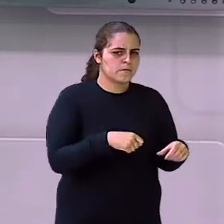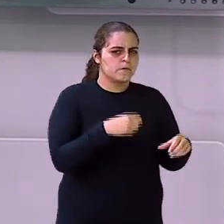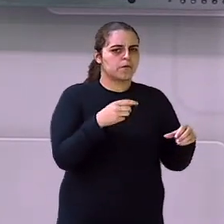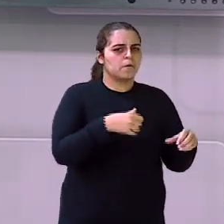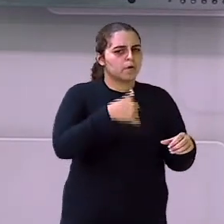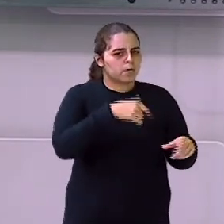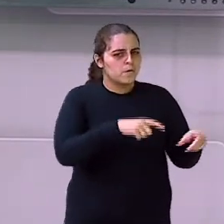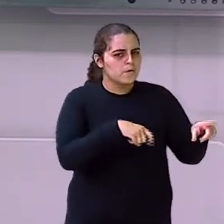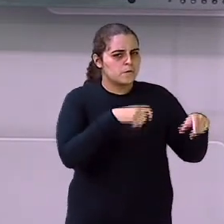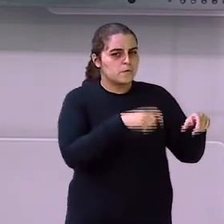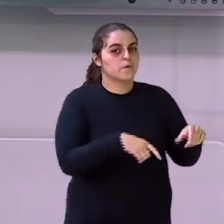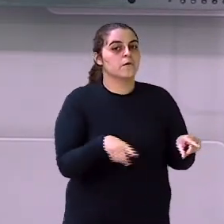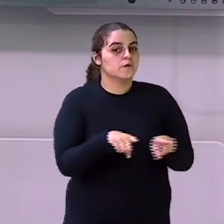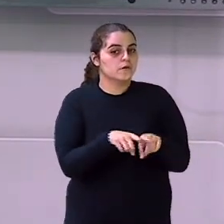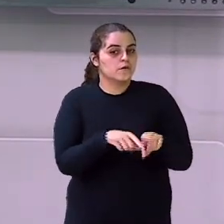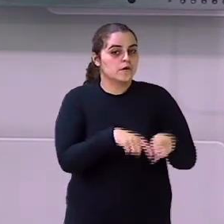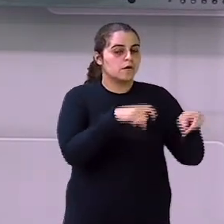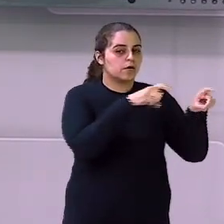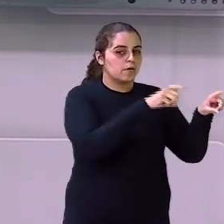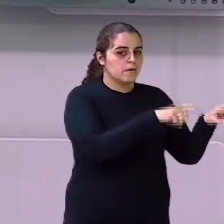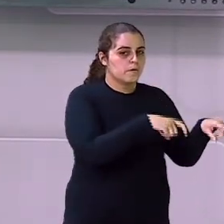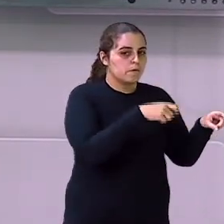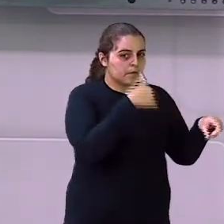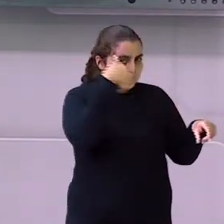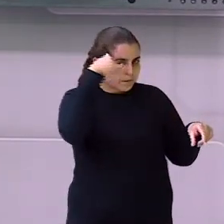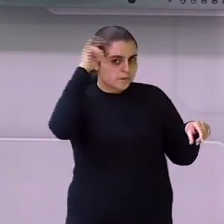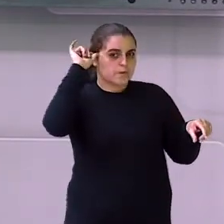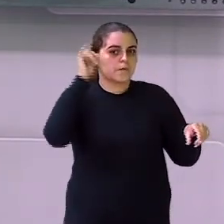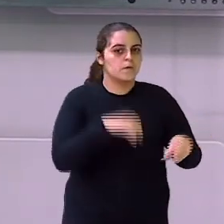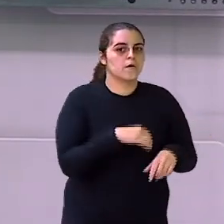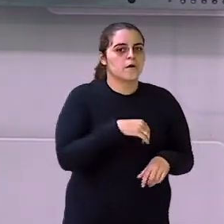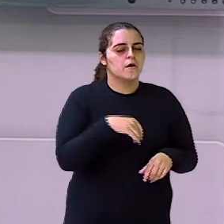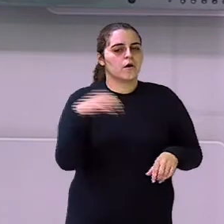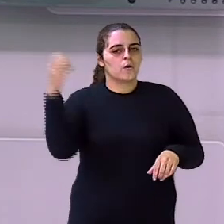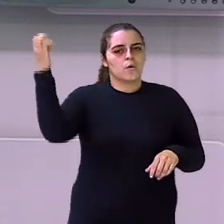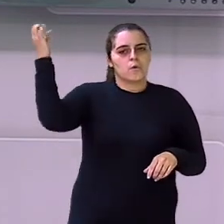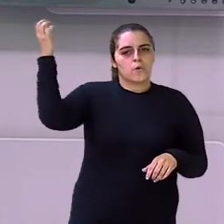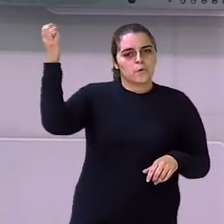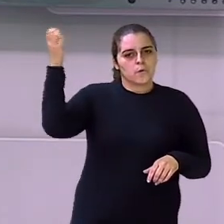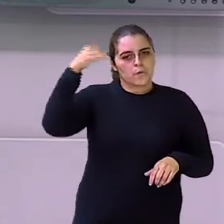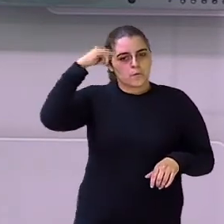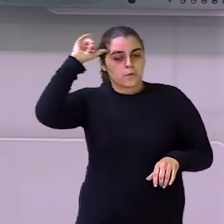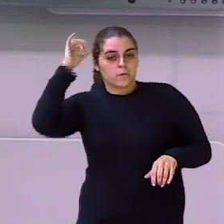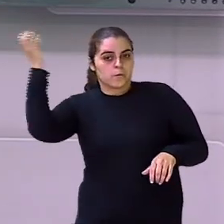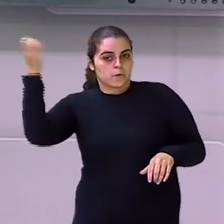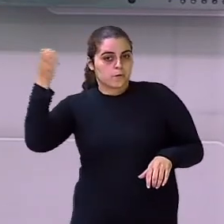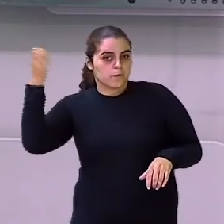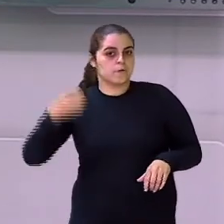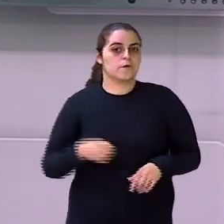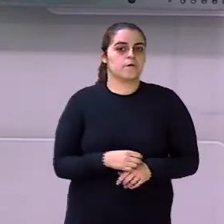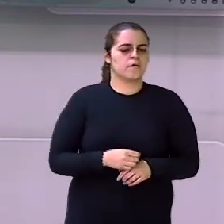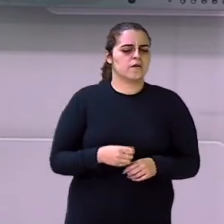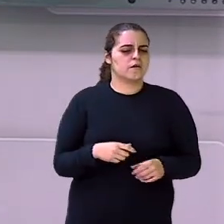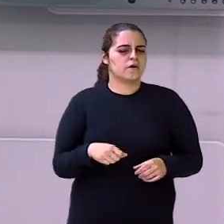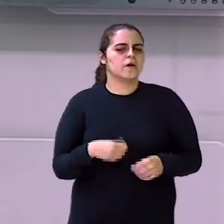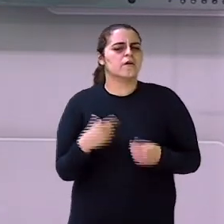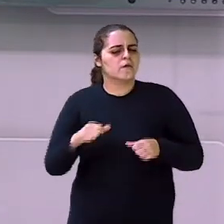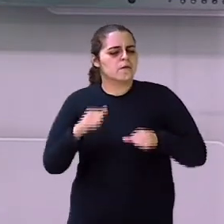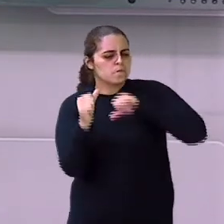colher Atividade de pecuária Que você vai ter ali A vaca Produzir o leite Pra poder vender São